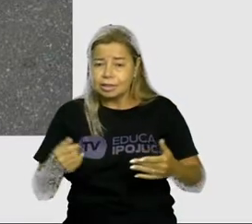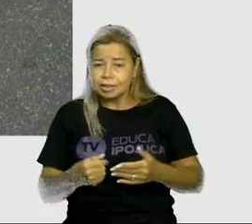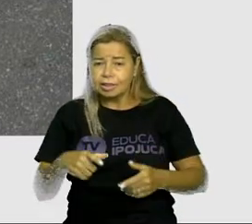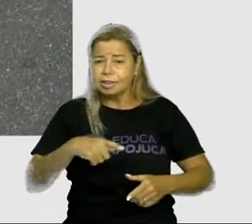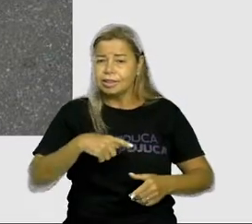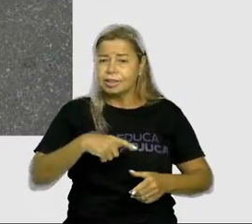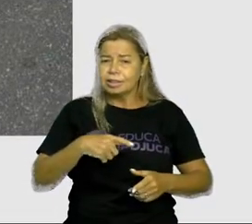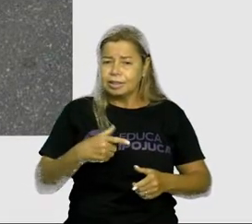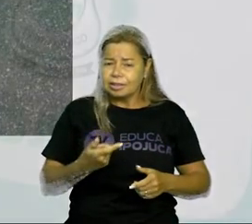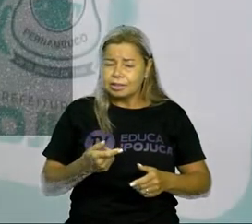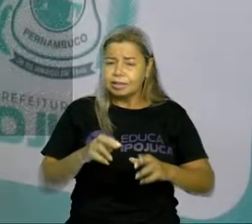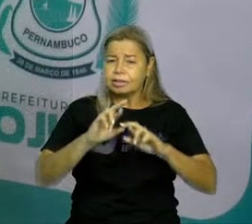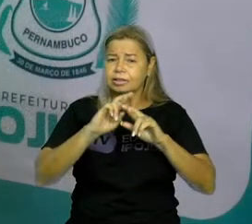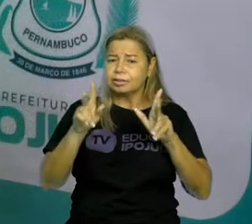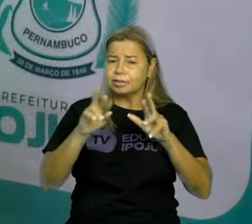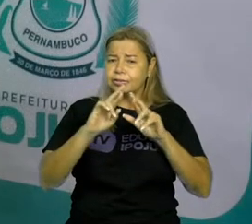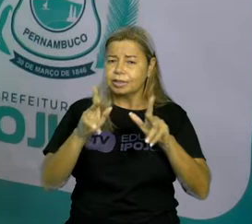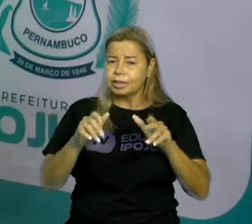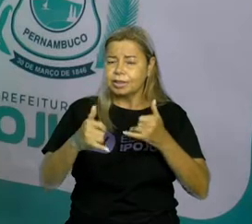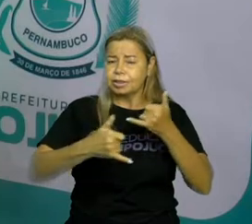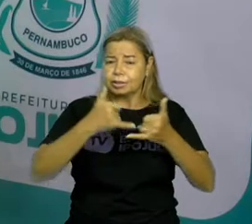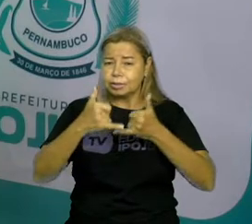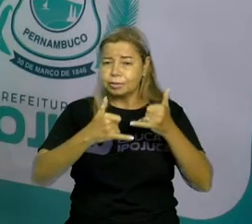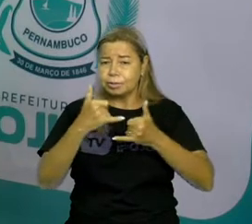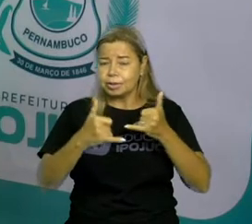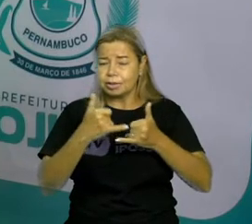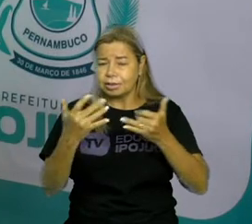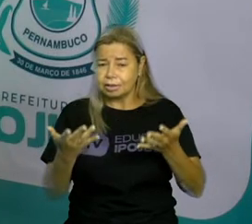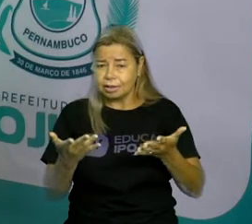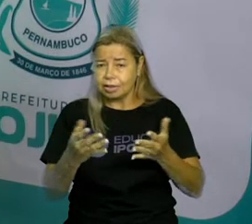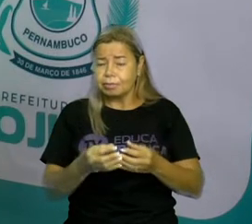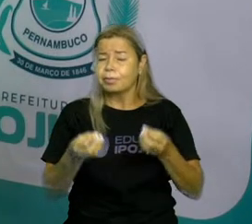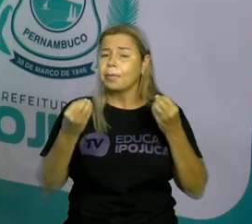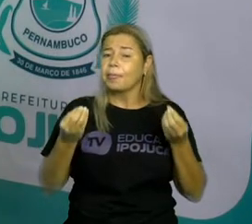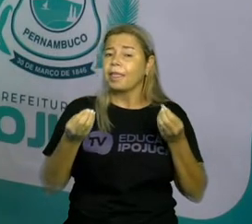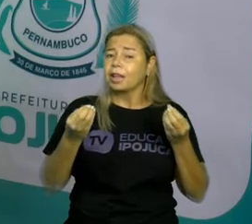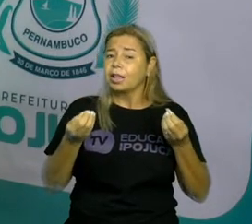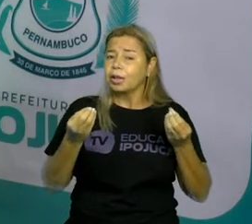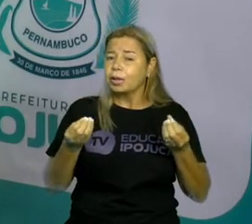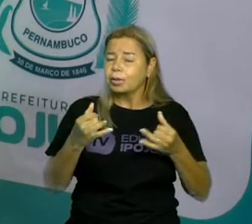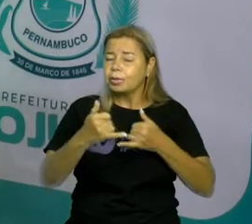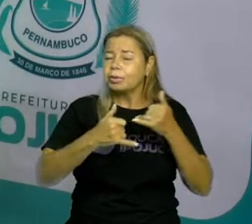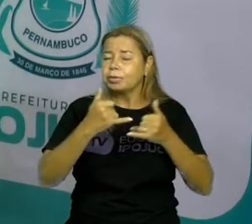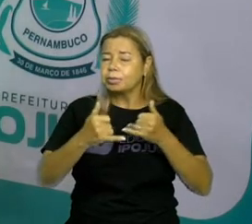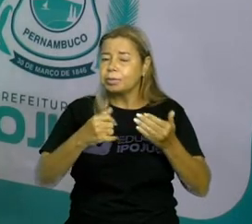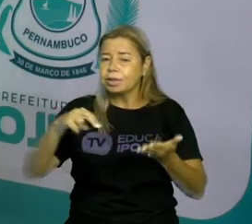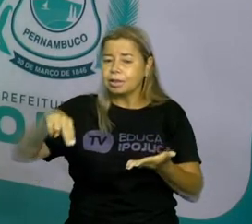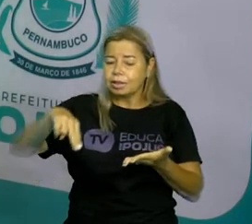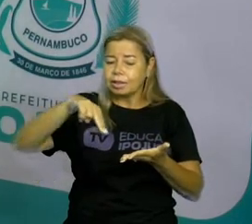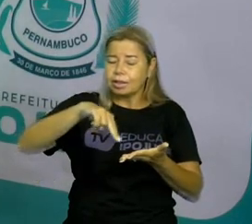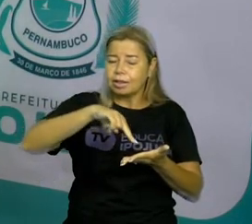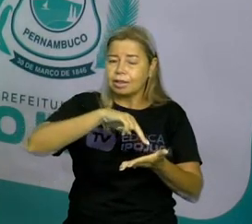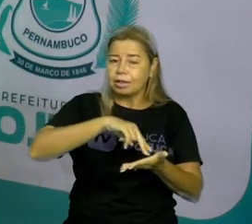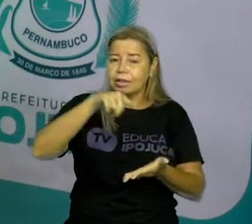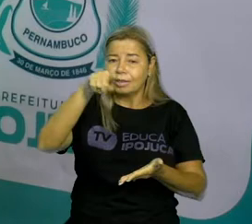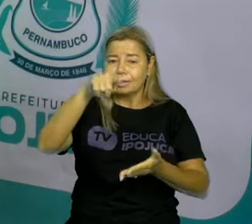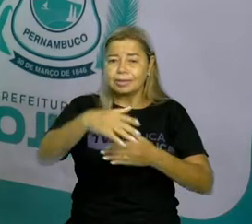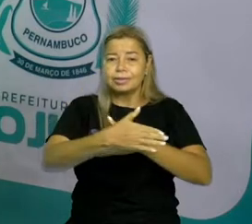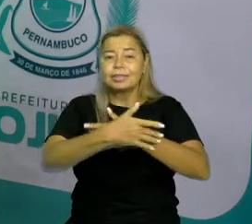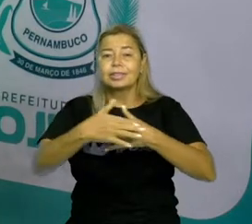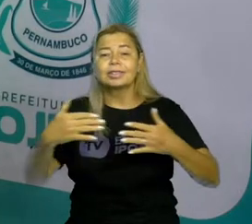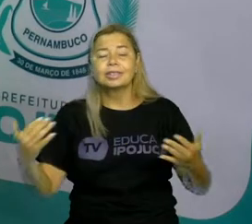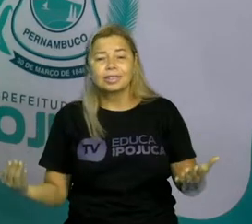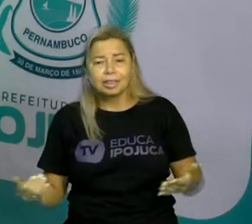jogar? Como é que joga a amarelinha na sua cidade, na sua rua? Eu creio que você já brincou de amarelinha. Essa